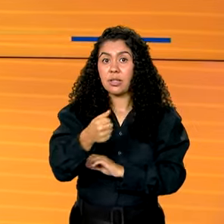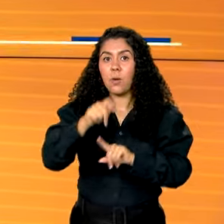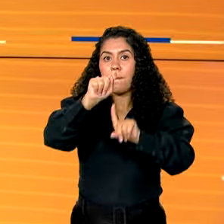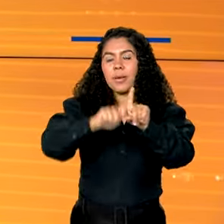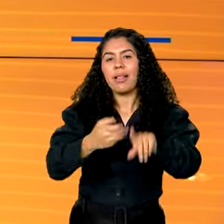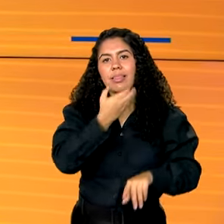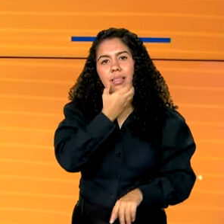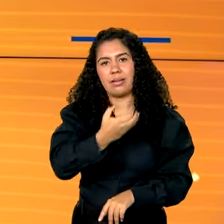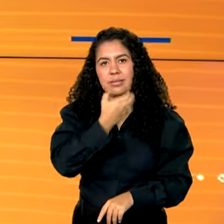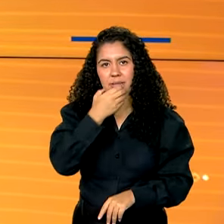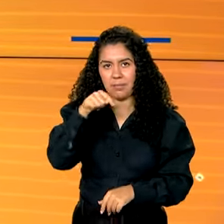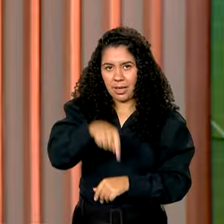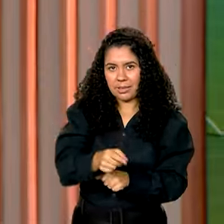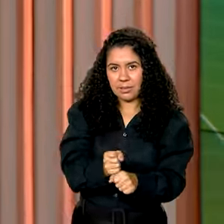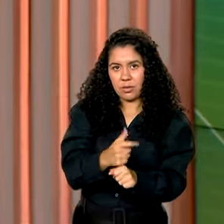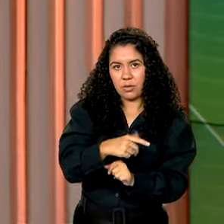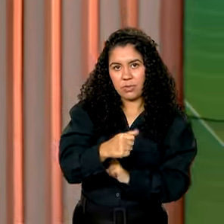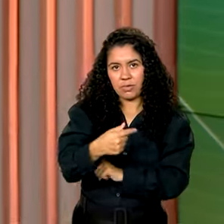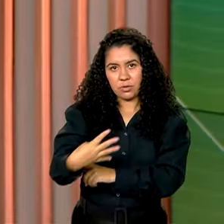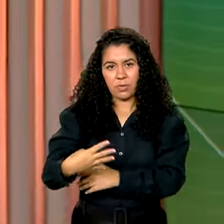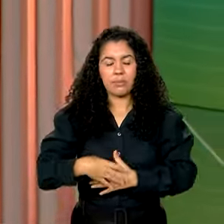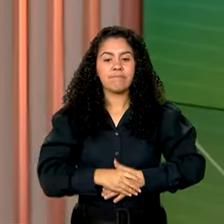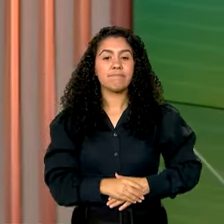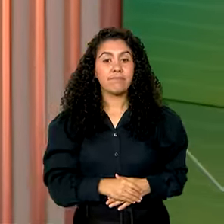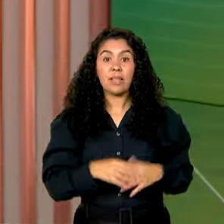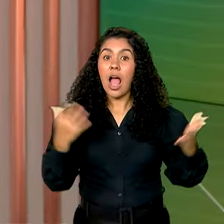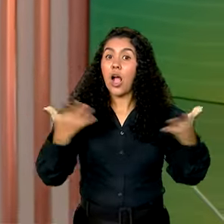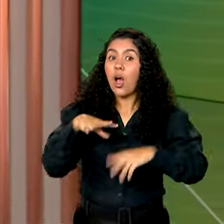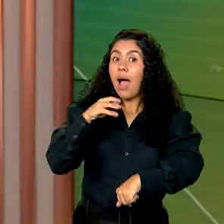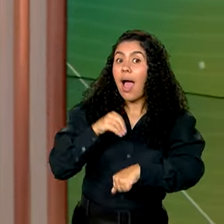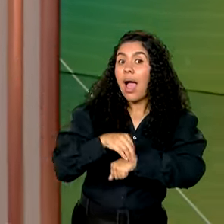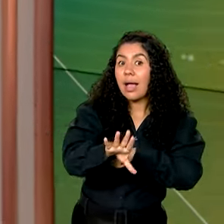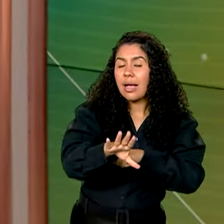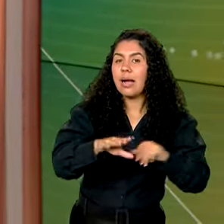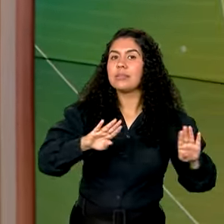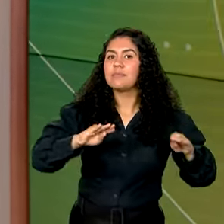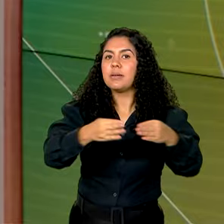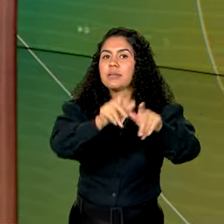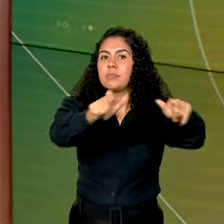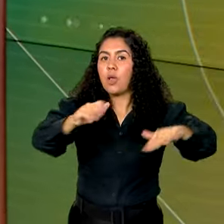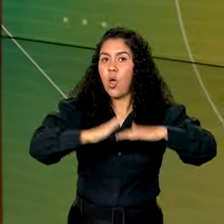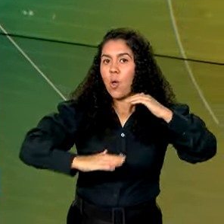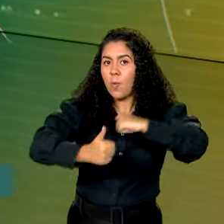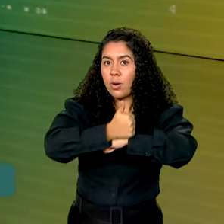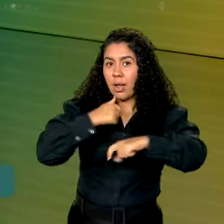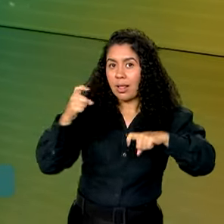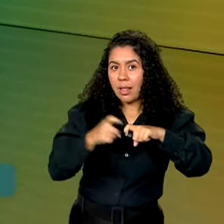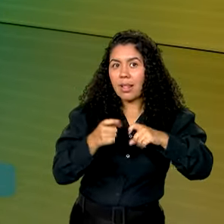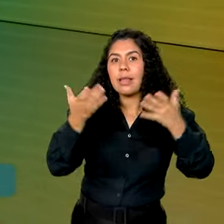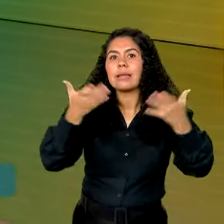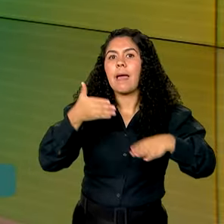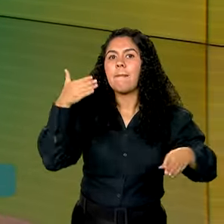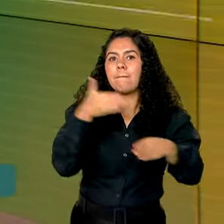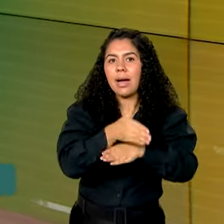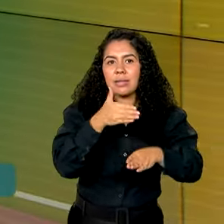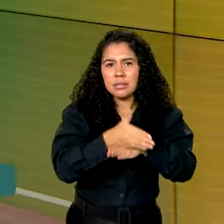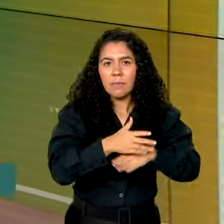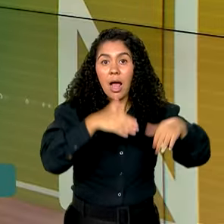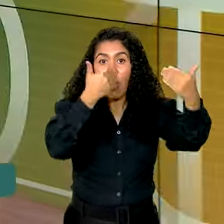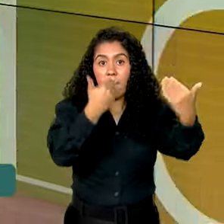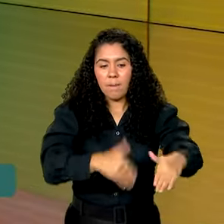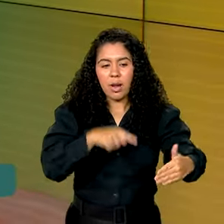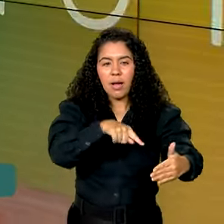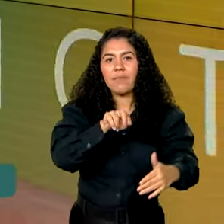dezembro deste ano. E o recado agora é para os médicos interessados em participar do Revalida. As